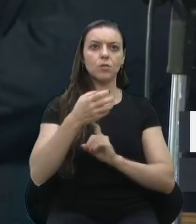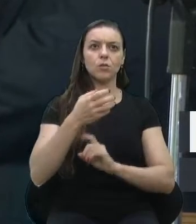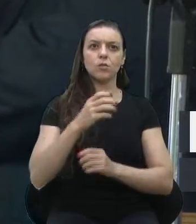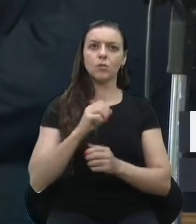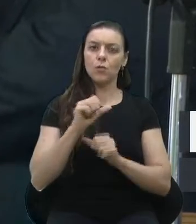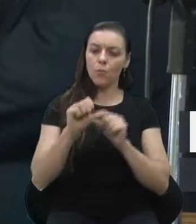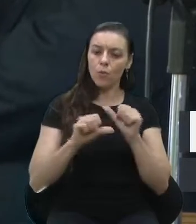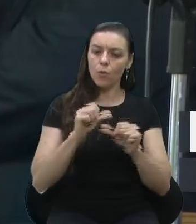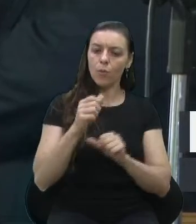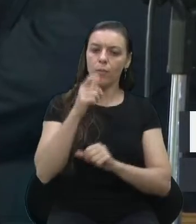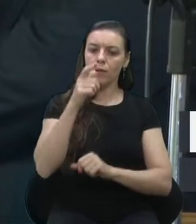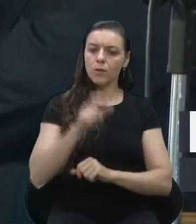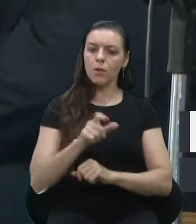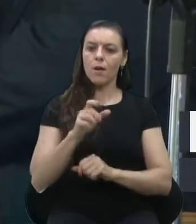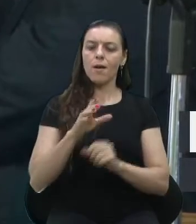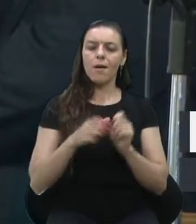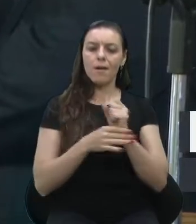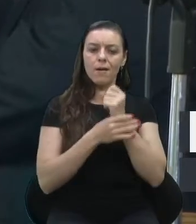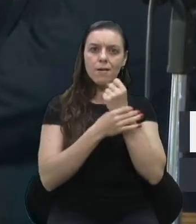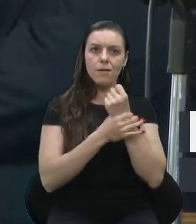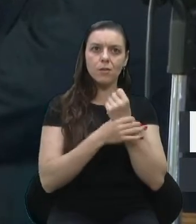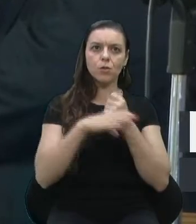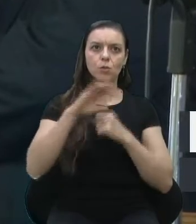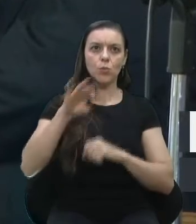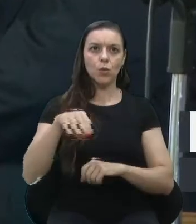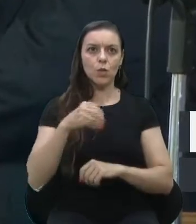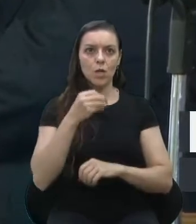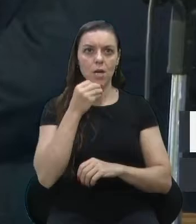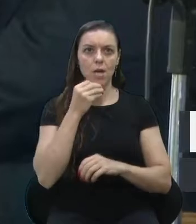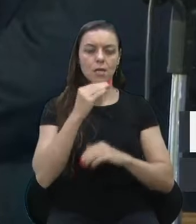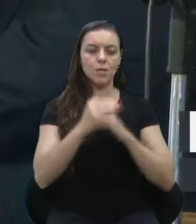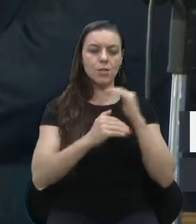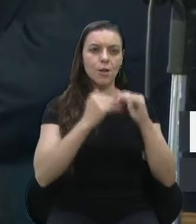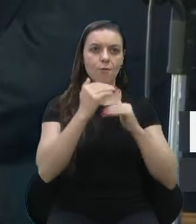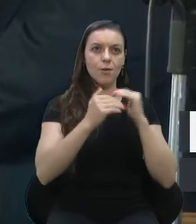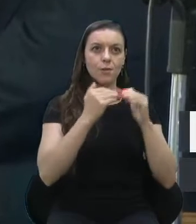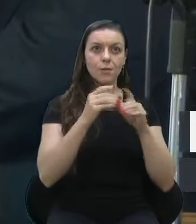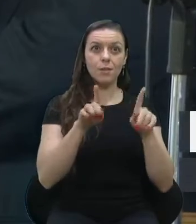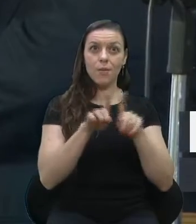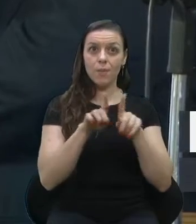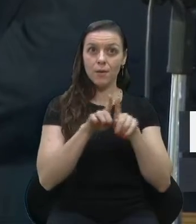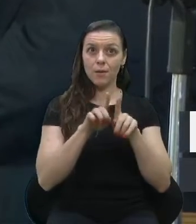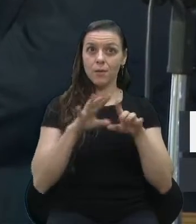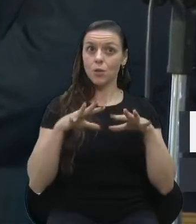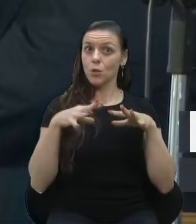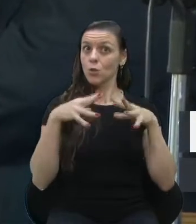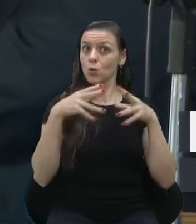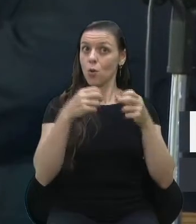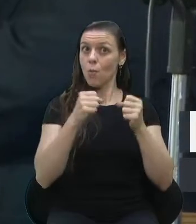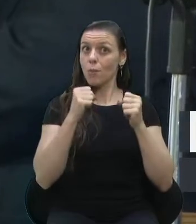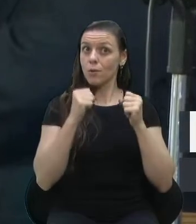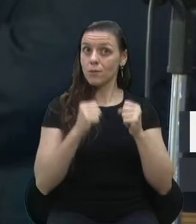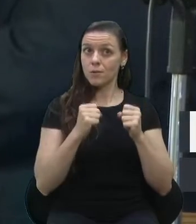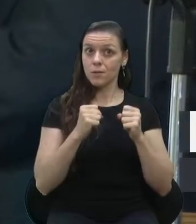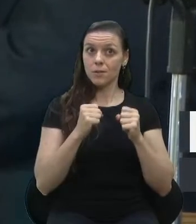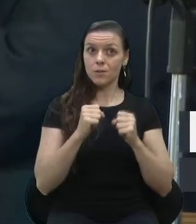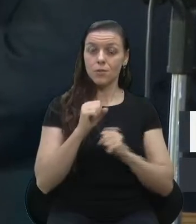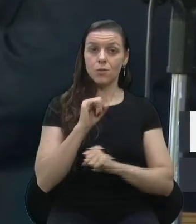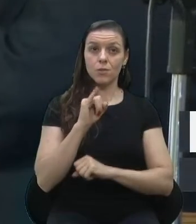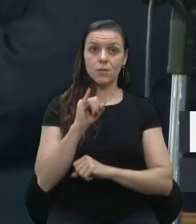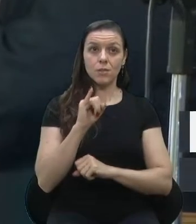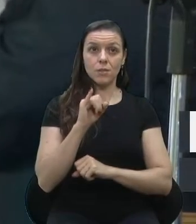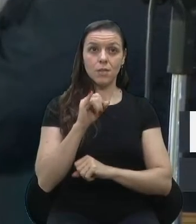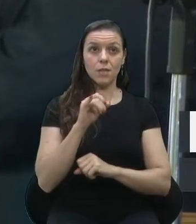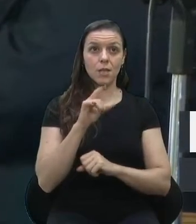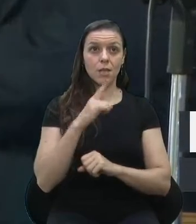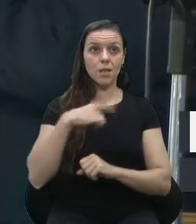ela garante oportunidade, ela garante avanço. E tudo isso só é possível através das